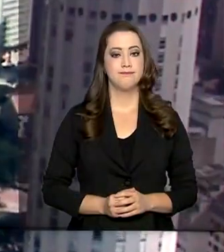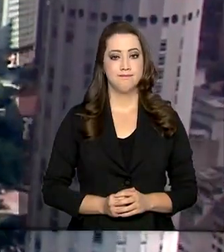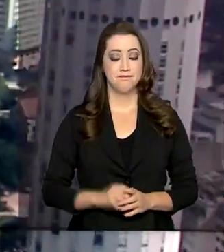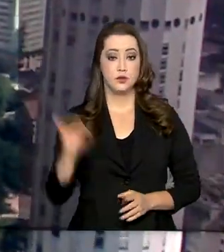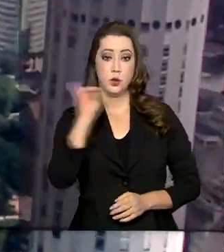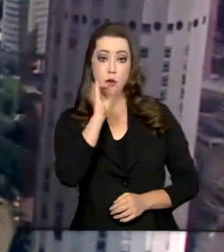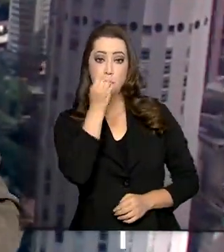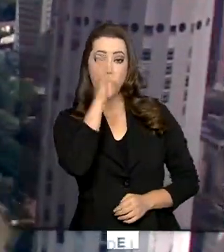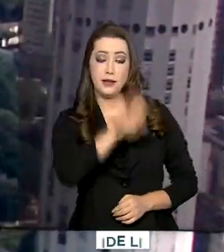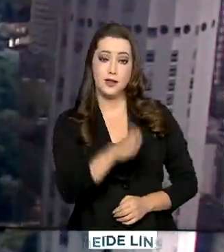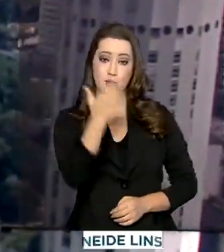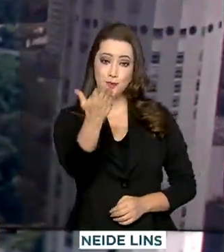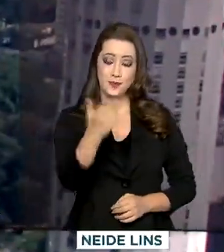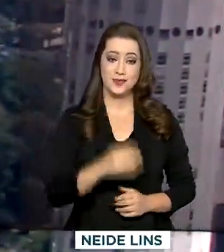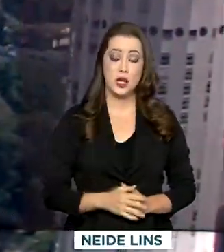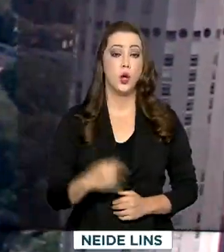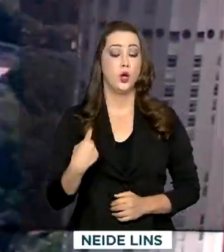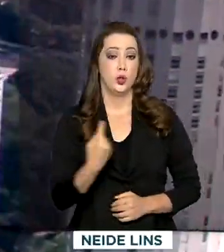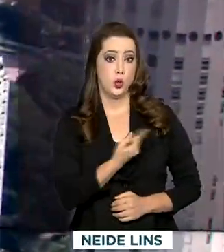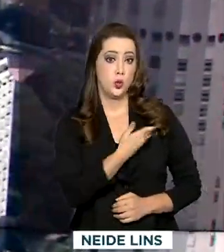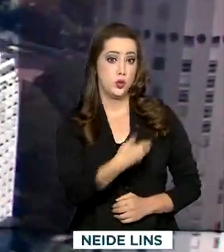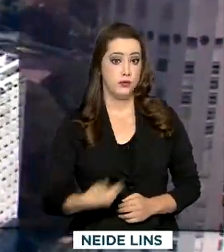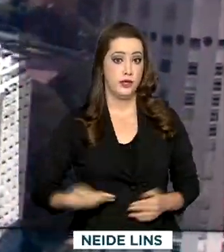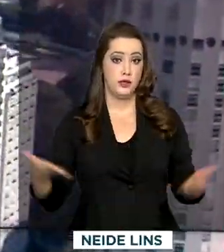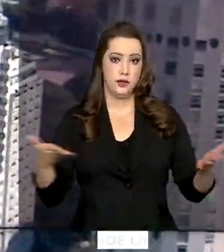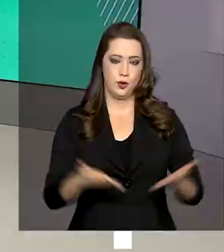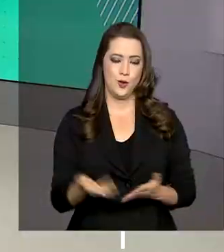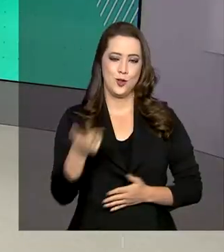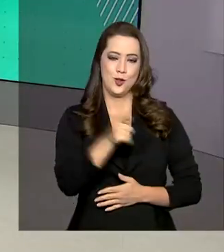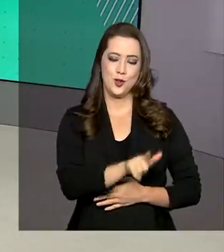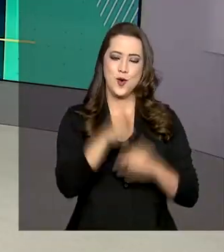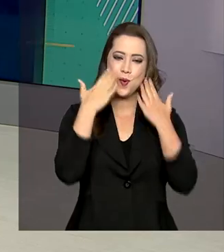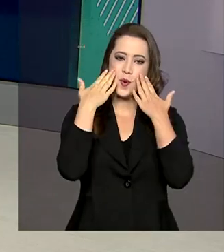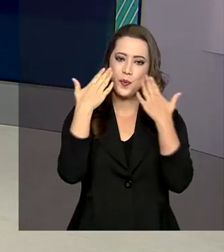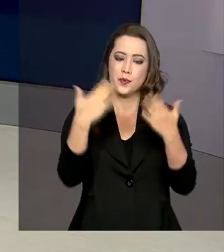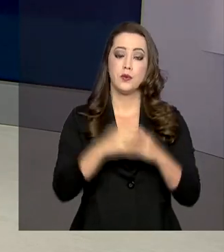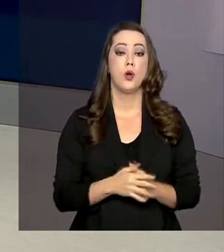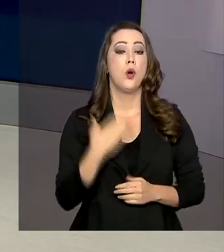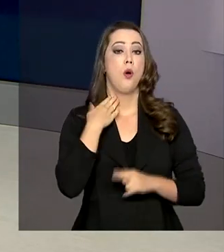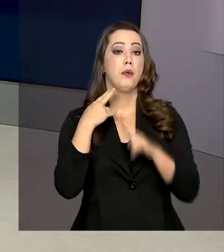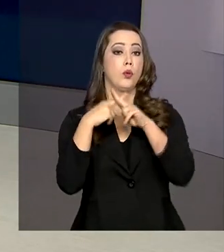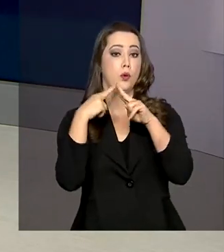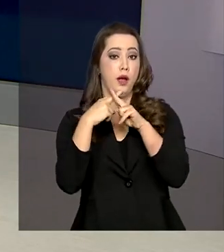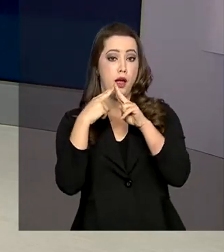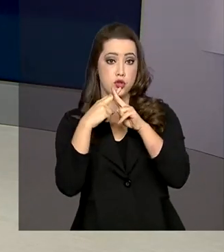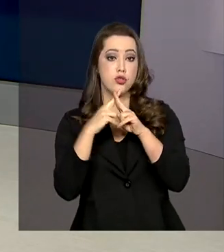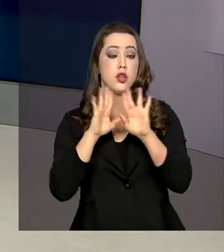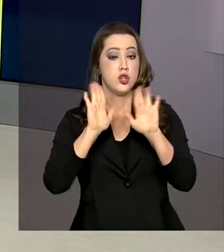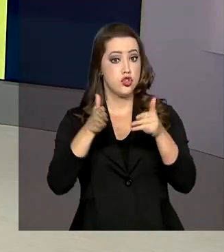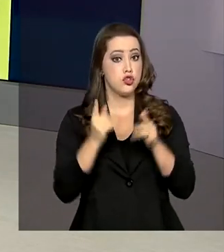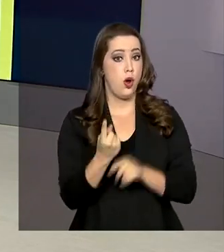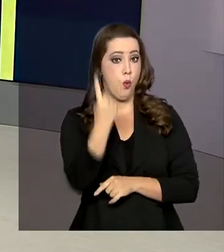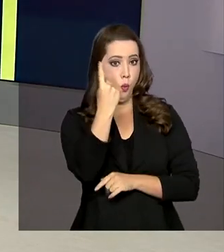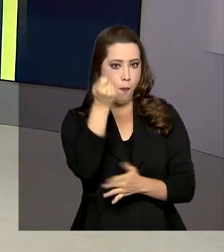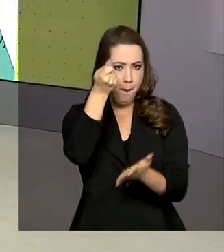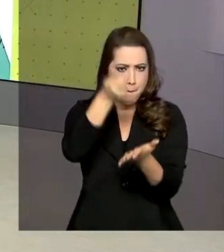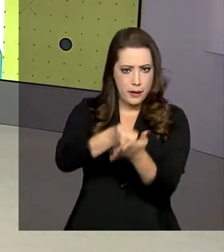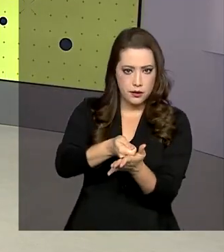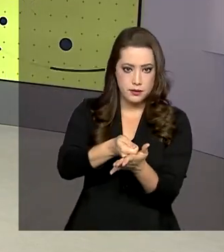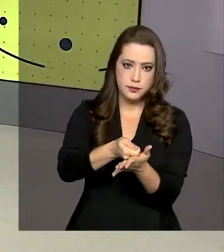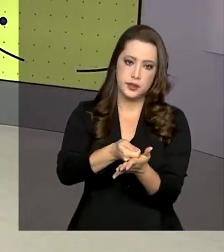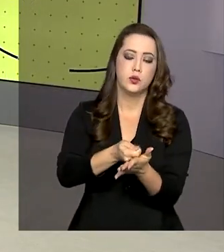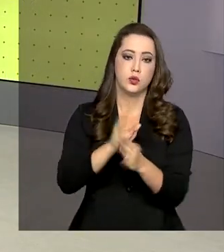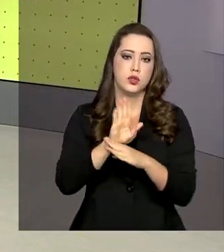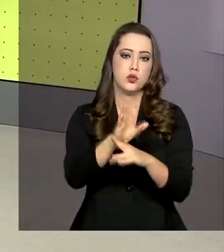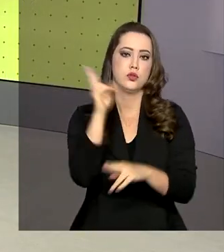Olá, boa tarde para você. O governo agora está de volta. A Caixa Econômica Federal concluiu o ciclo 1 de pagamentos do